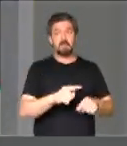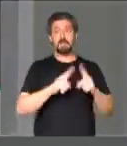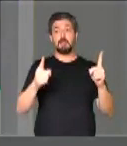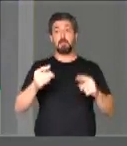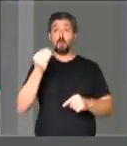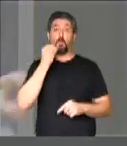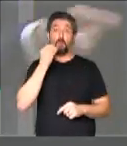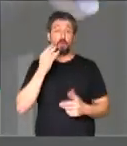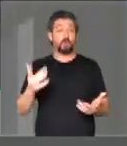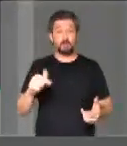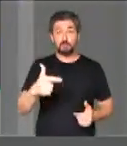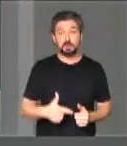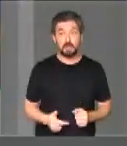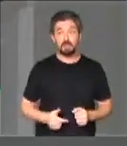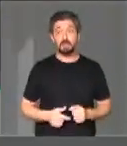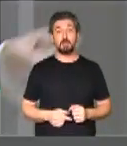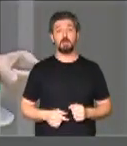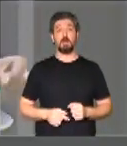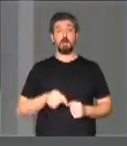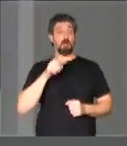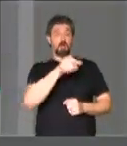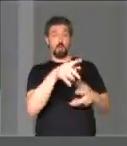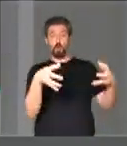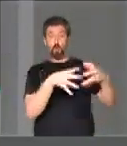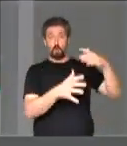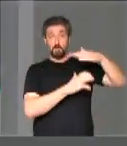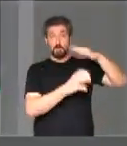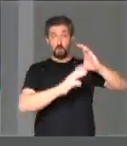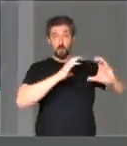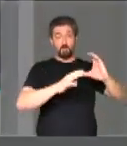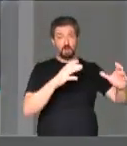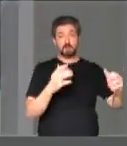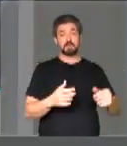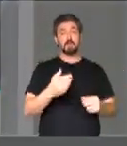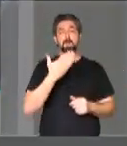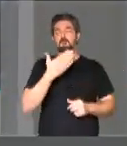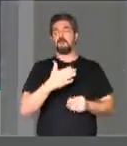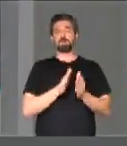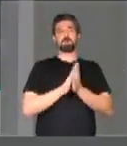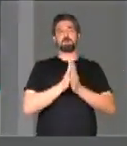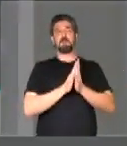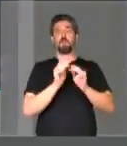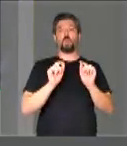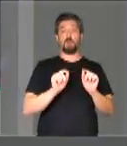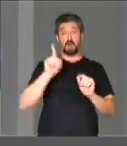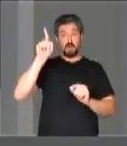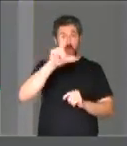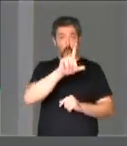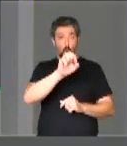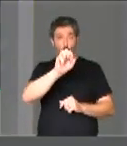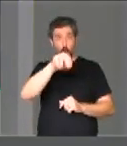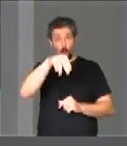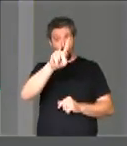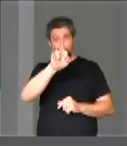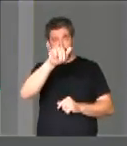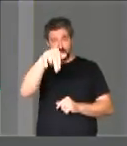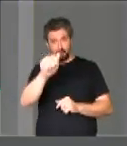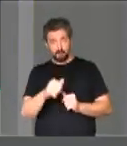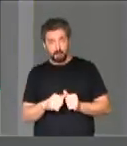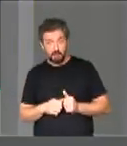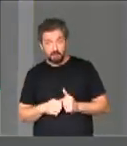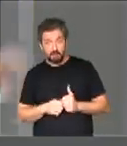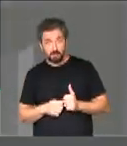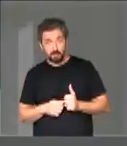mas não tem oportunidade. Eles não querem, eles preferem, senhora deputada, lá em Londrina, a imprensa